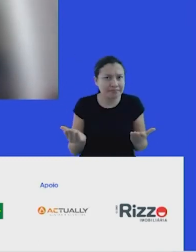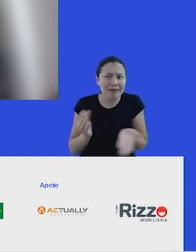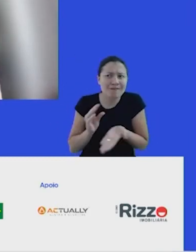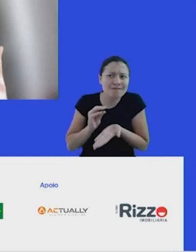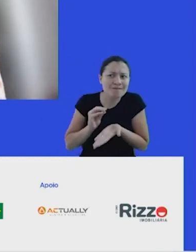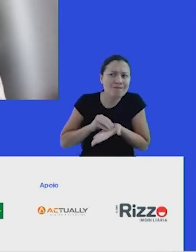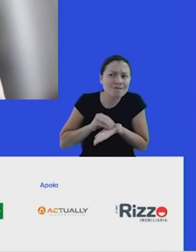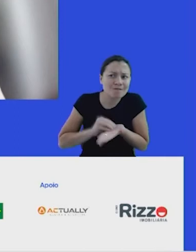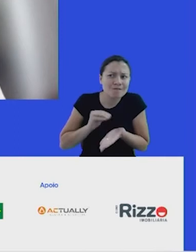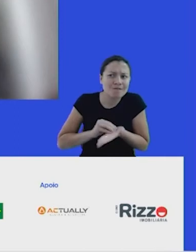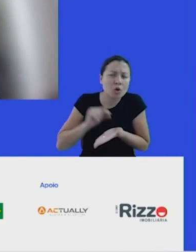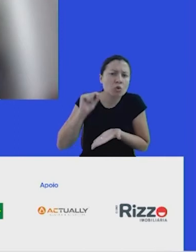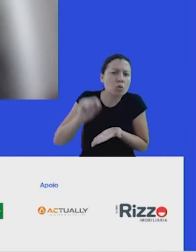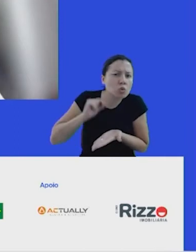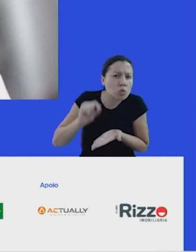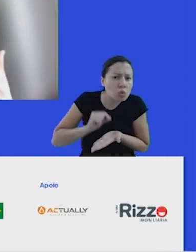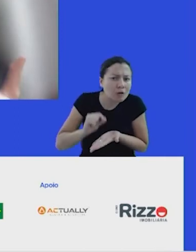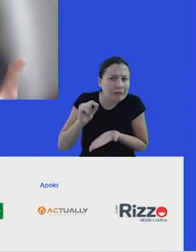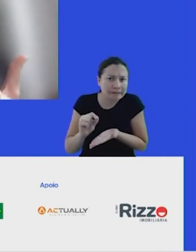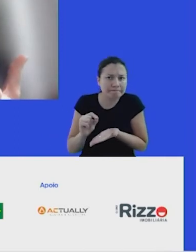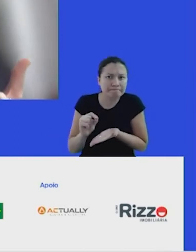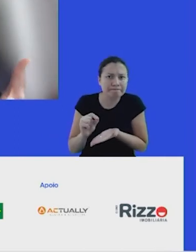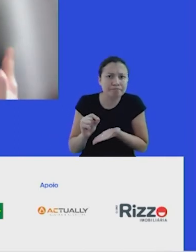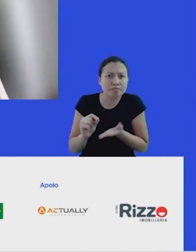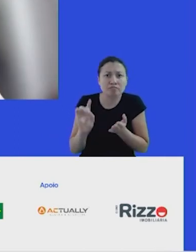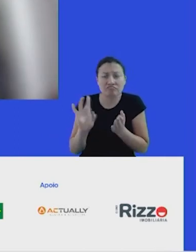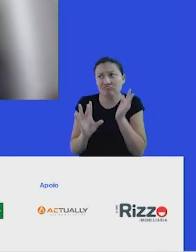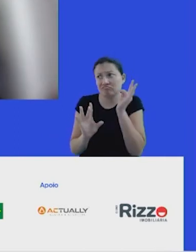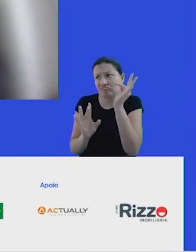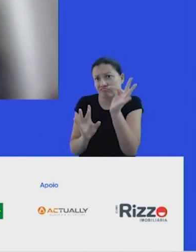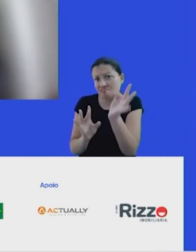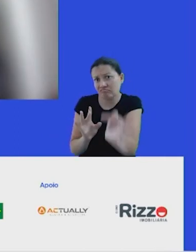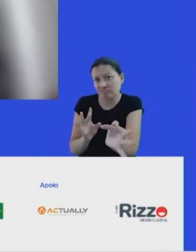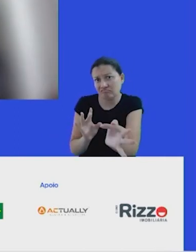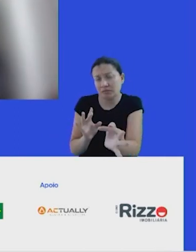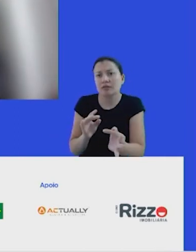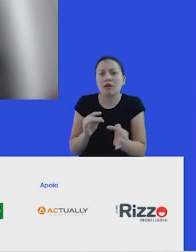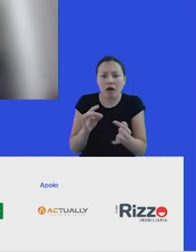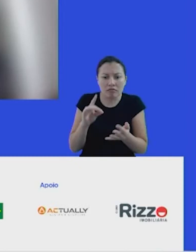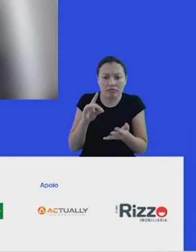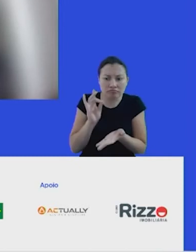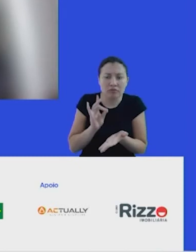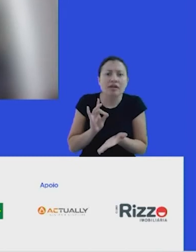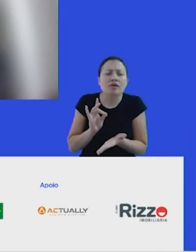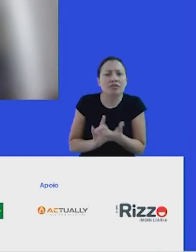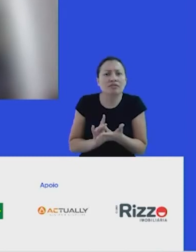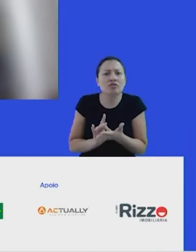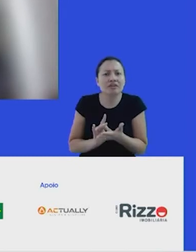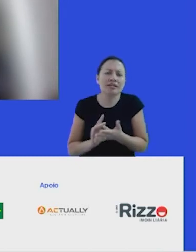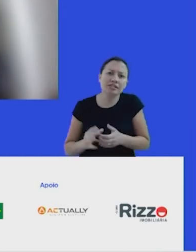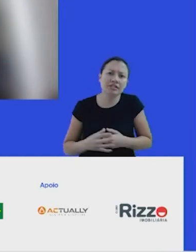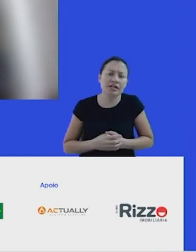esse ESD deixar de ser só o futuro e, de fato, ser o presente? Às vezes, eu